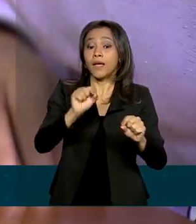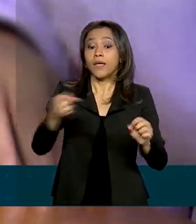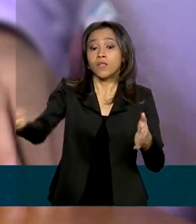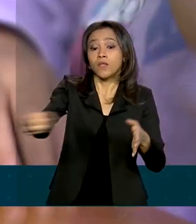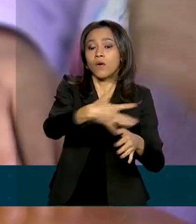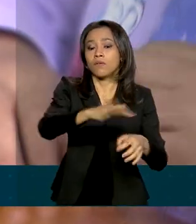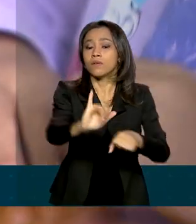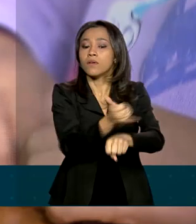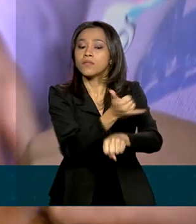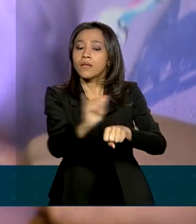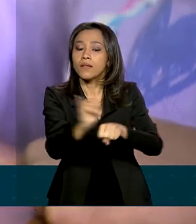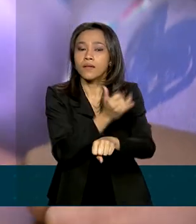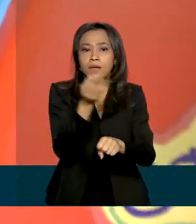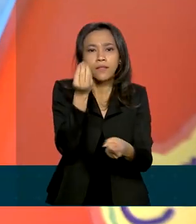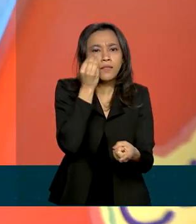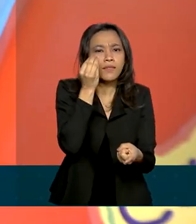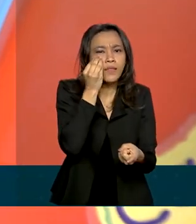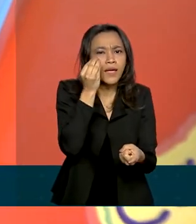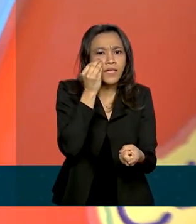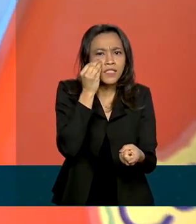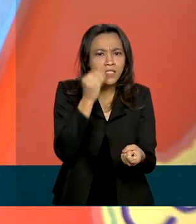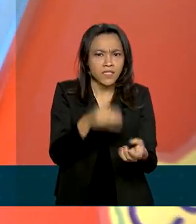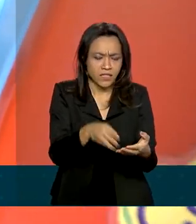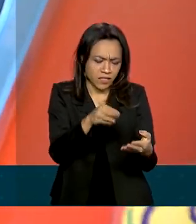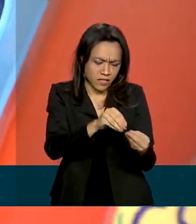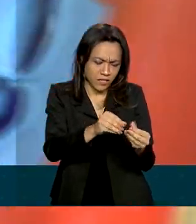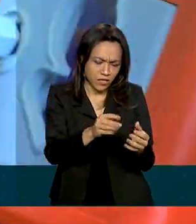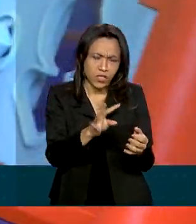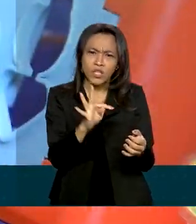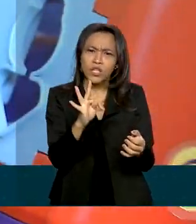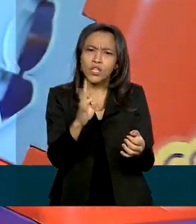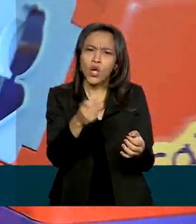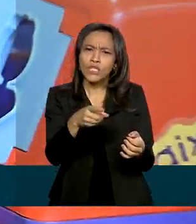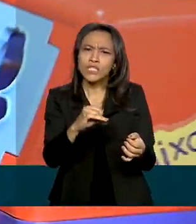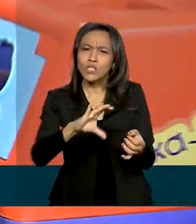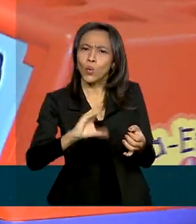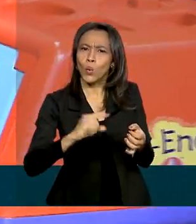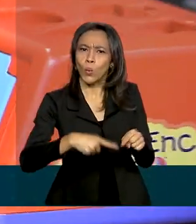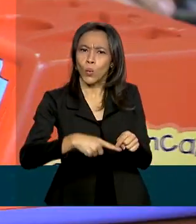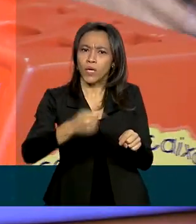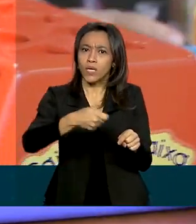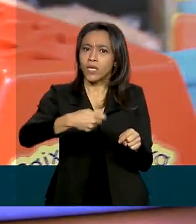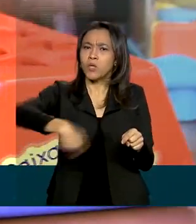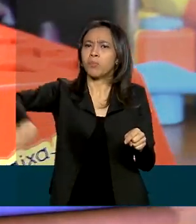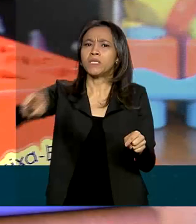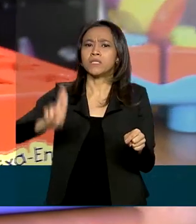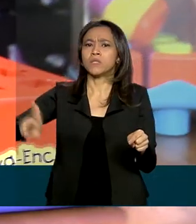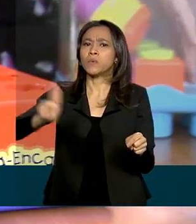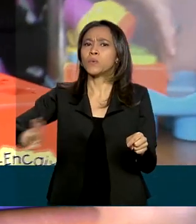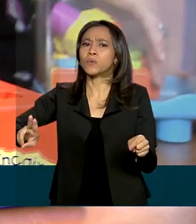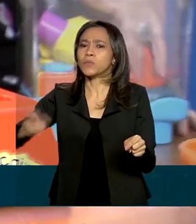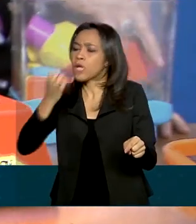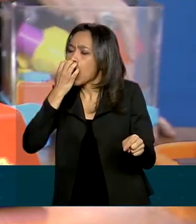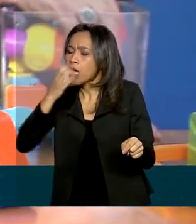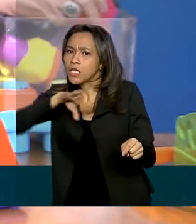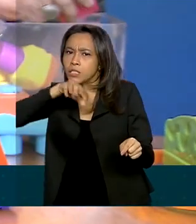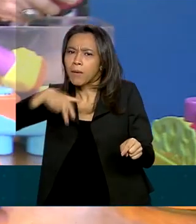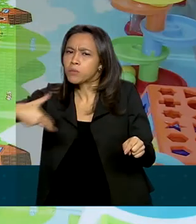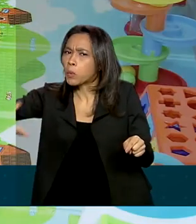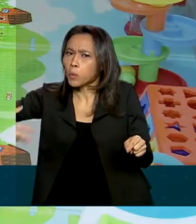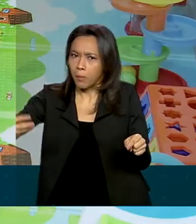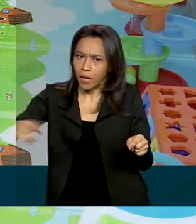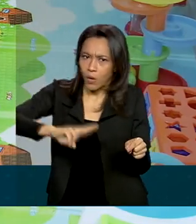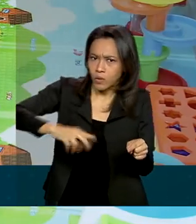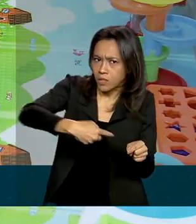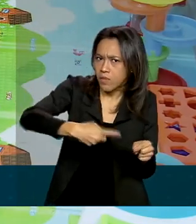métodos de testes toxicológicos, que reduzem ou dispensam o uso de animais. O setor terá um